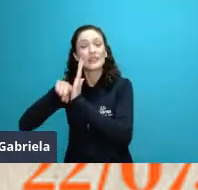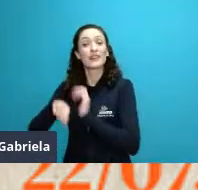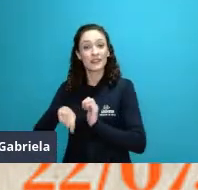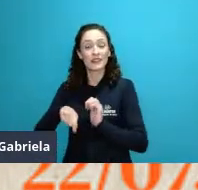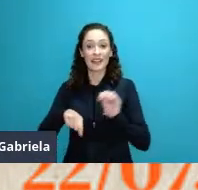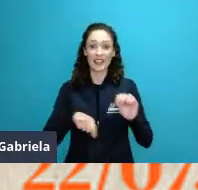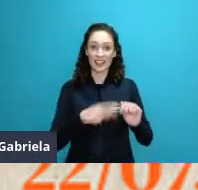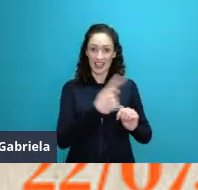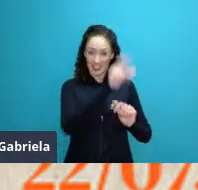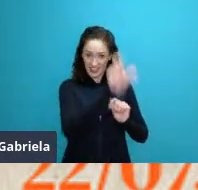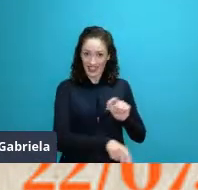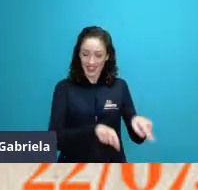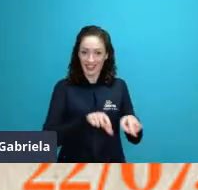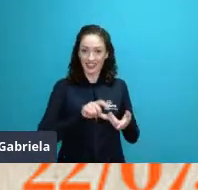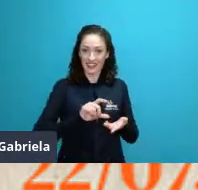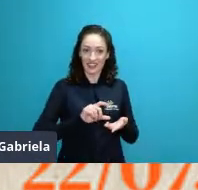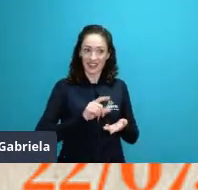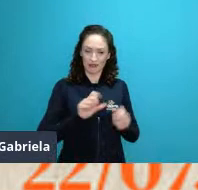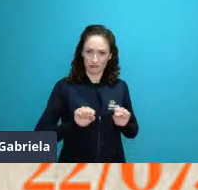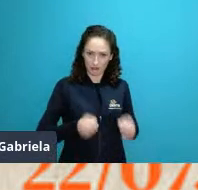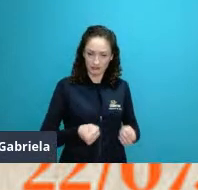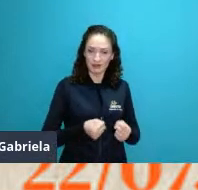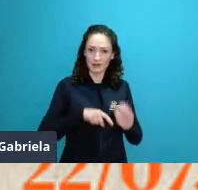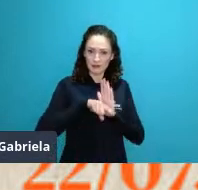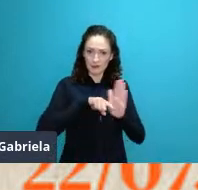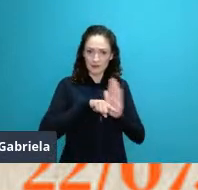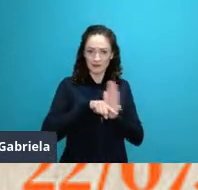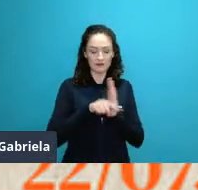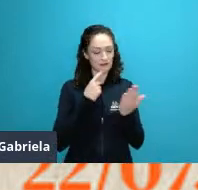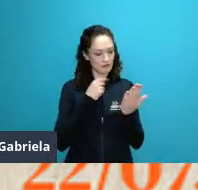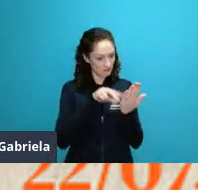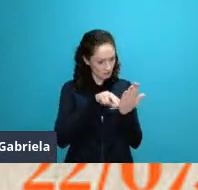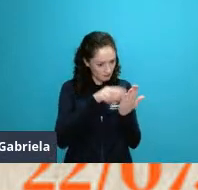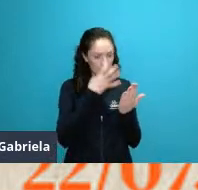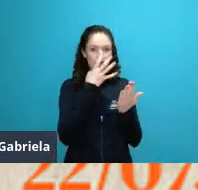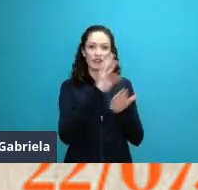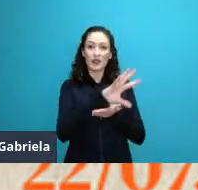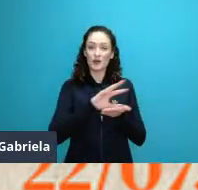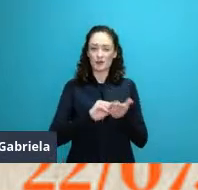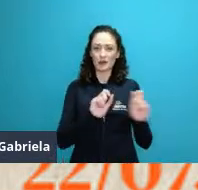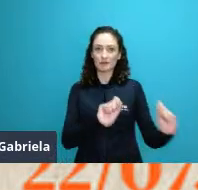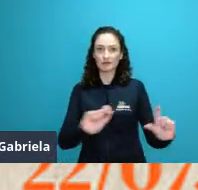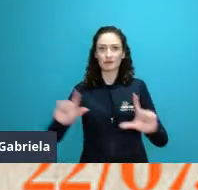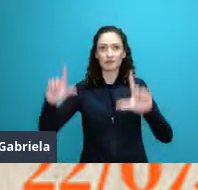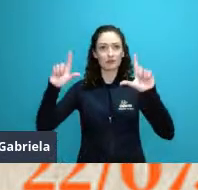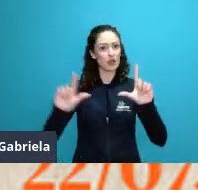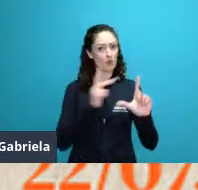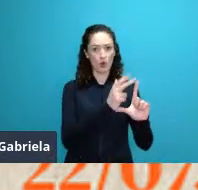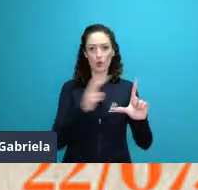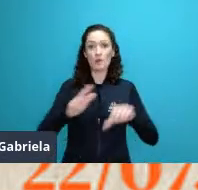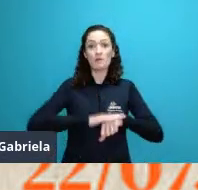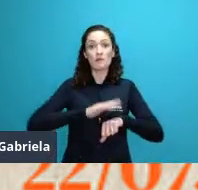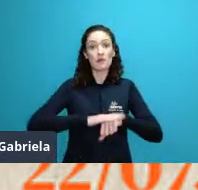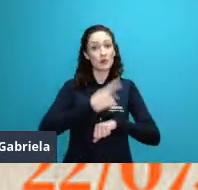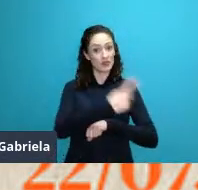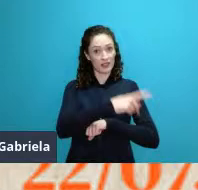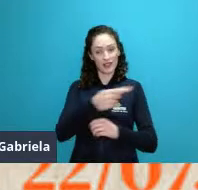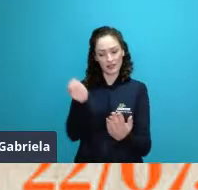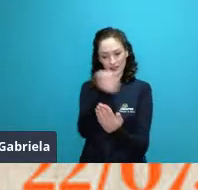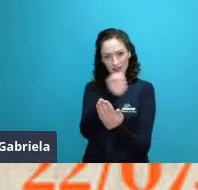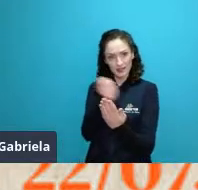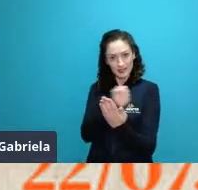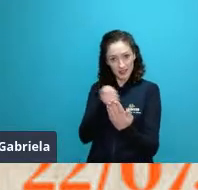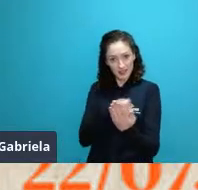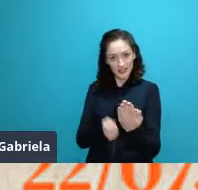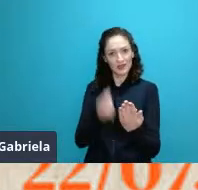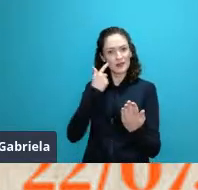tese dele, bem rudimentar, na verdade, né? Ele mesmo desenhou ali os padrões estatísticos, né? As linhas de regressão, os modelos